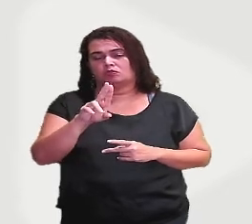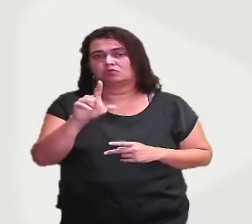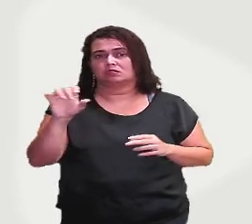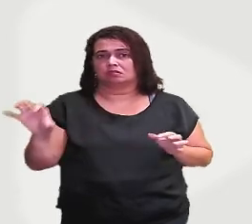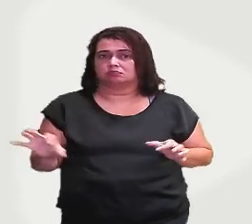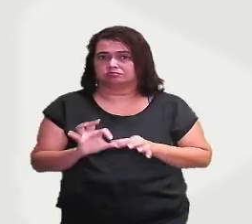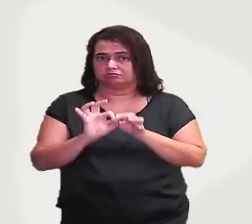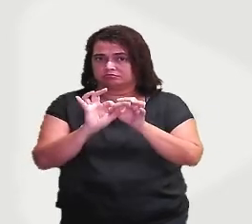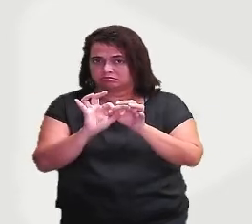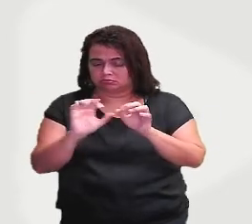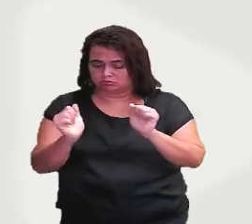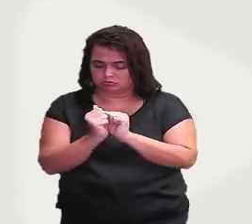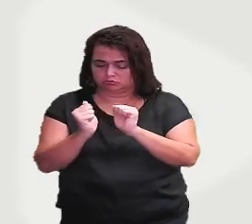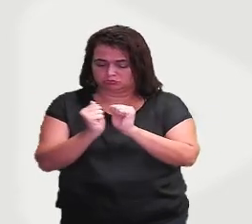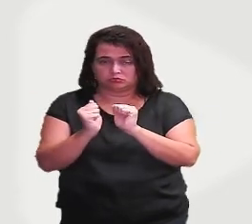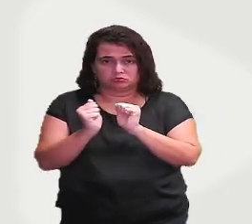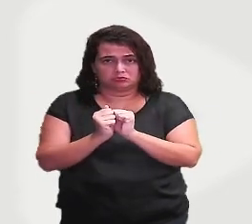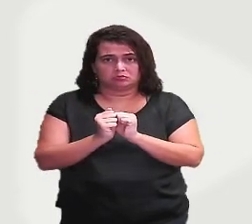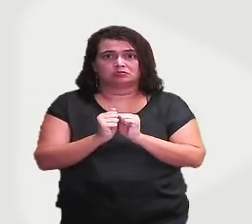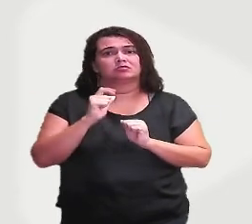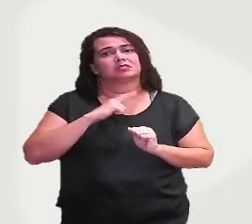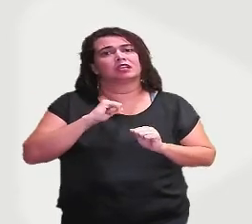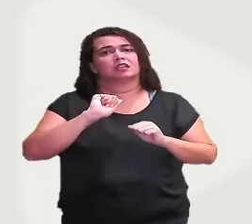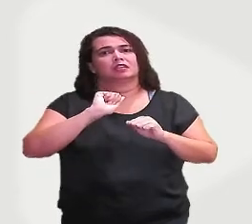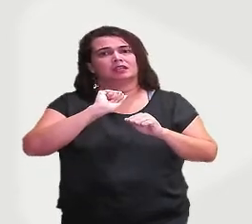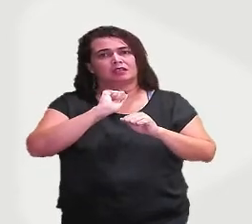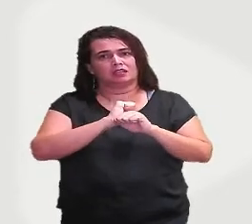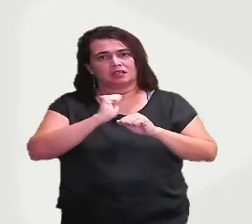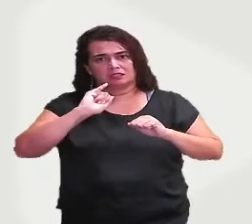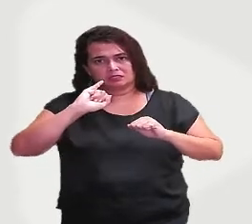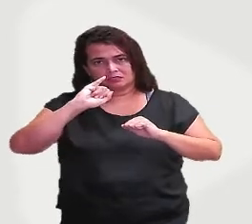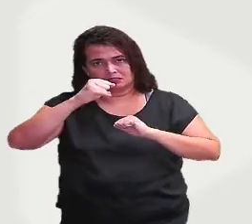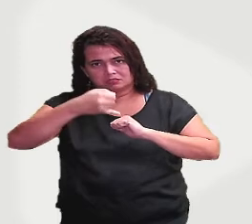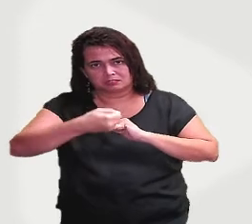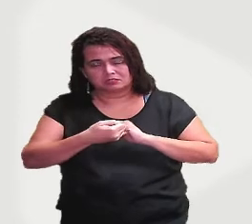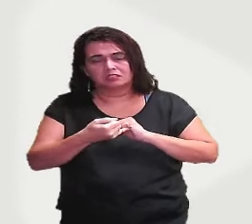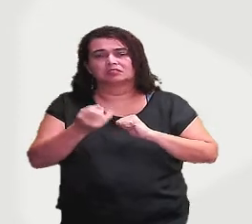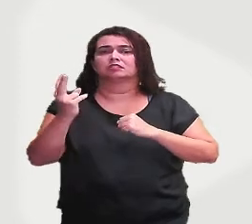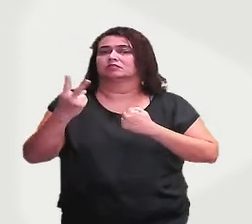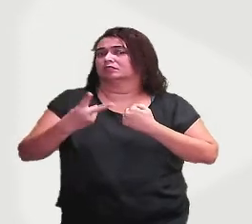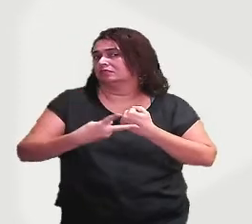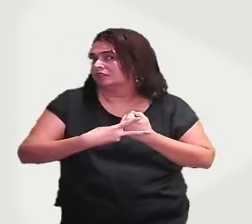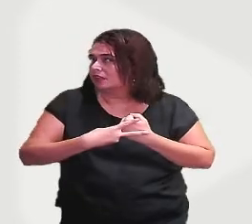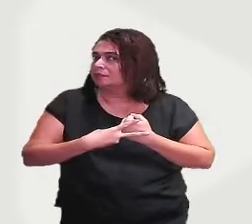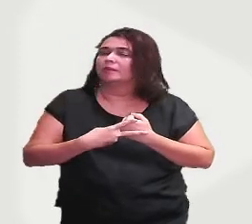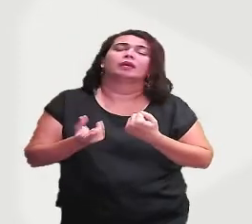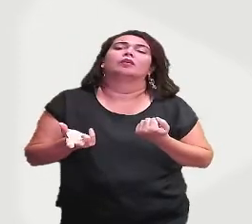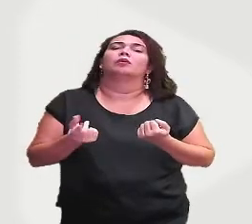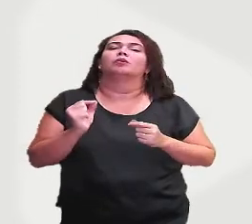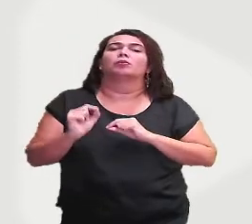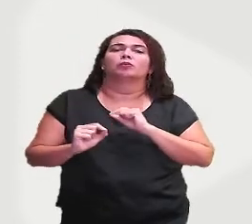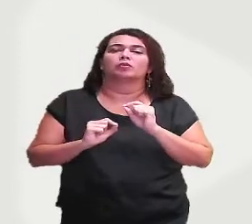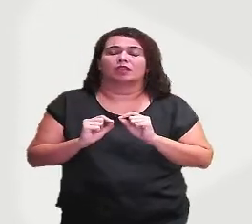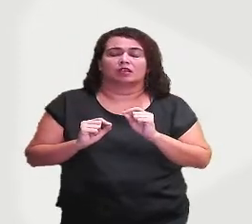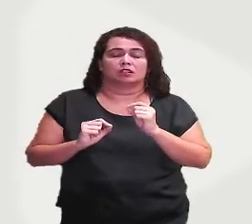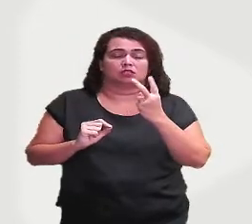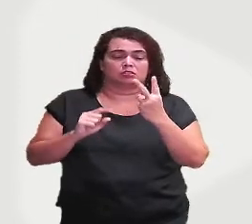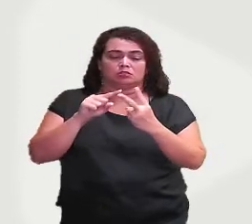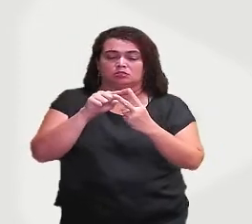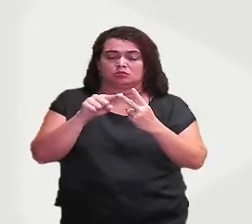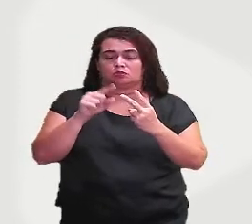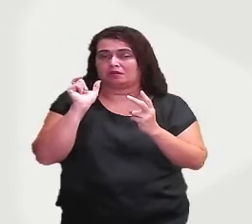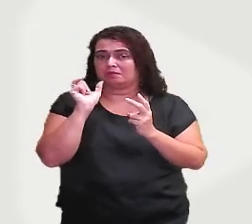adjetiva, Locução verbal. Então, sempre quando tem aí a presença de duas ou mais palavras,